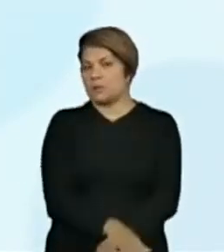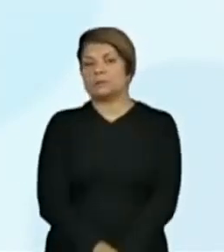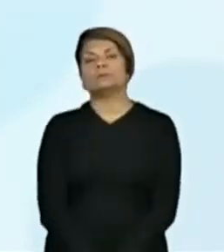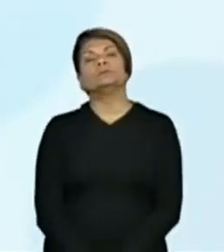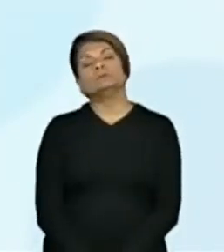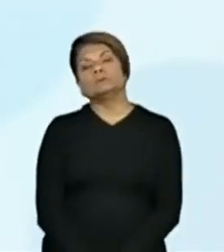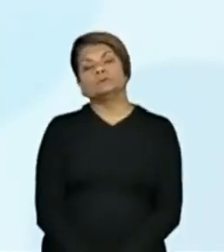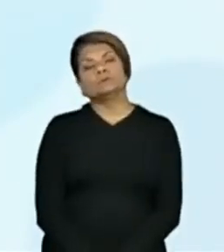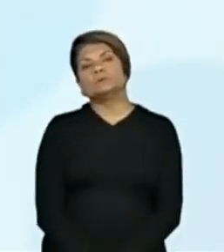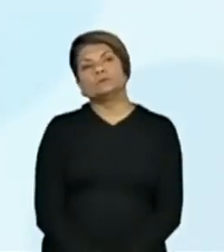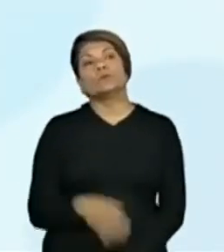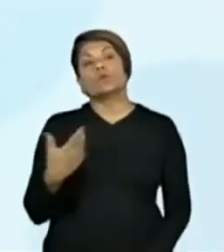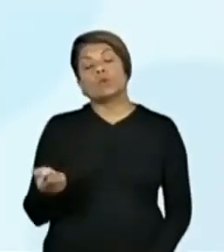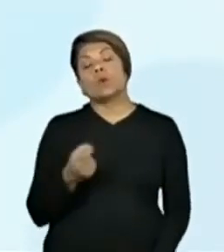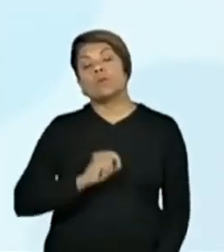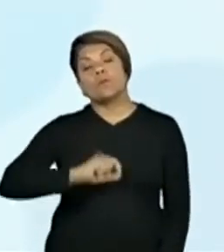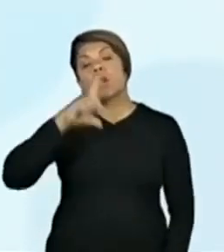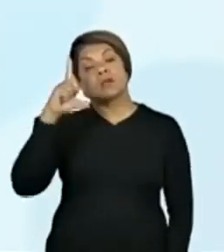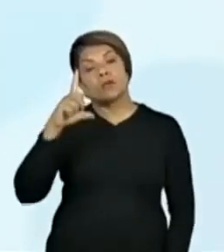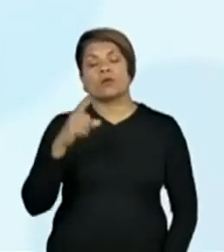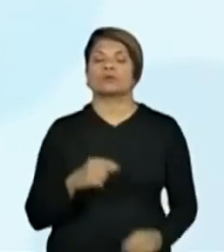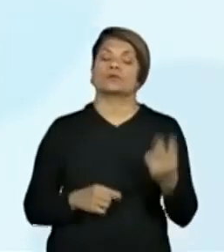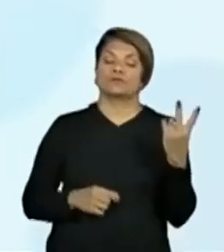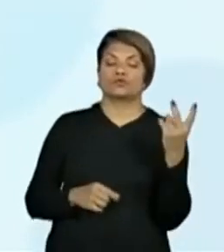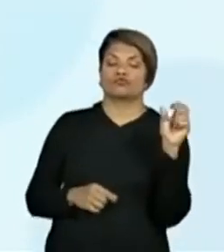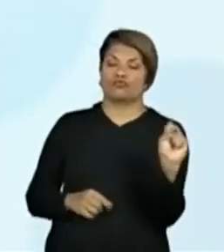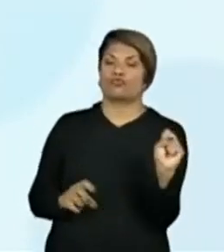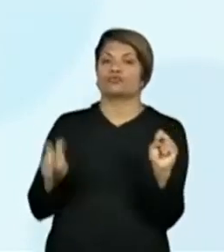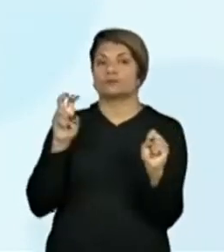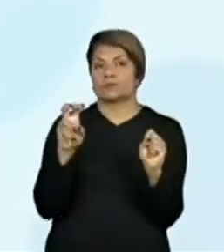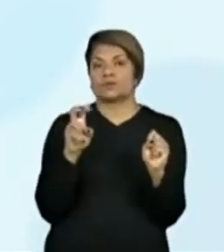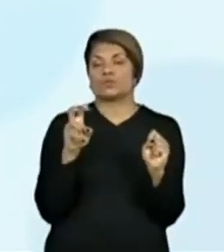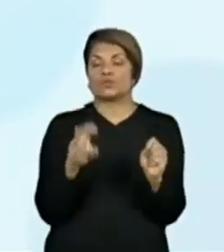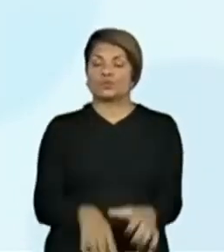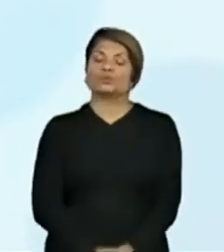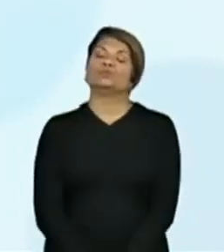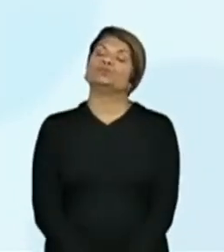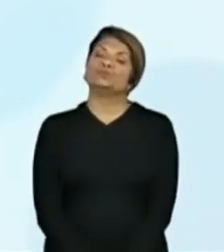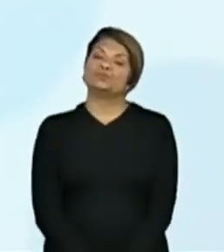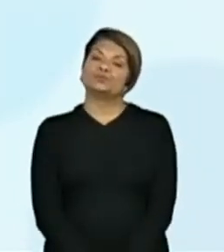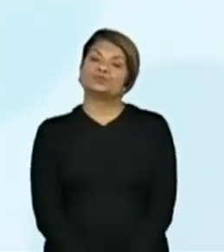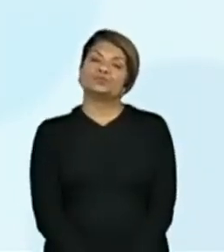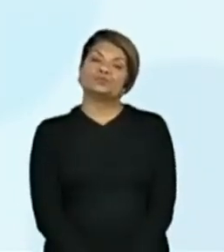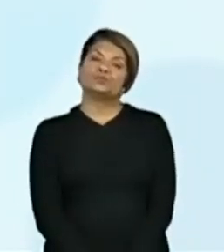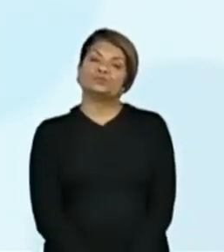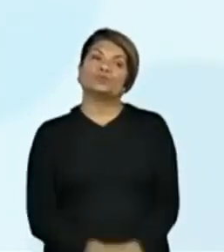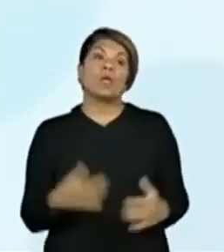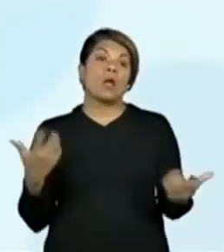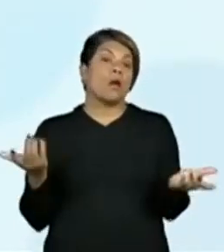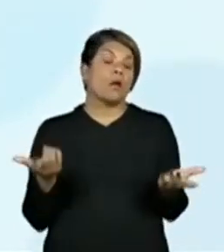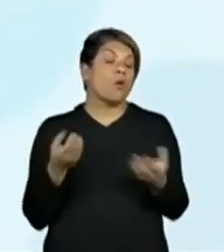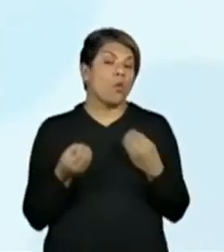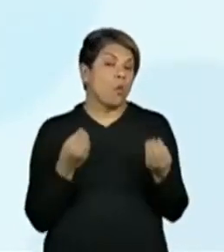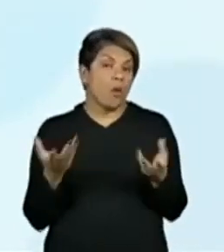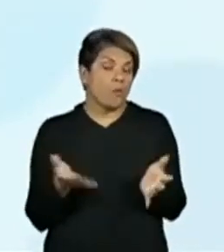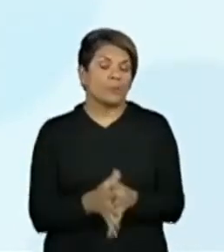é maior? Qual é o maior número que eu posso formar colocando o algarismo 5 em 28?